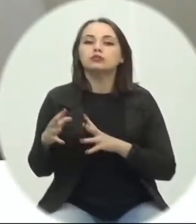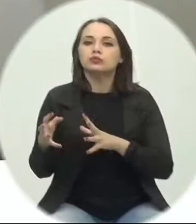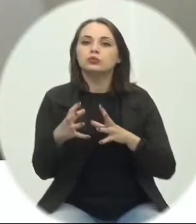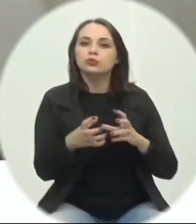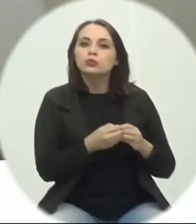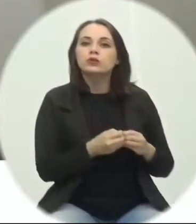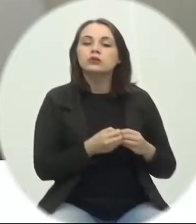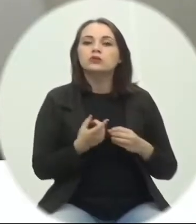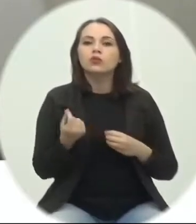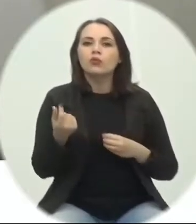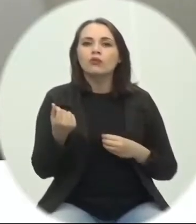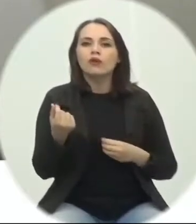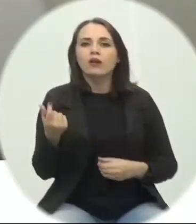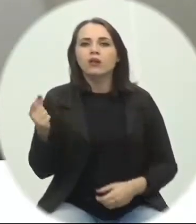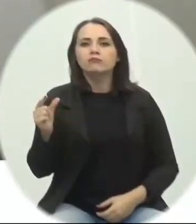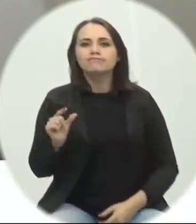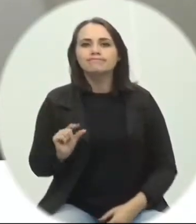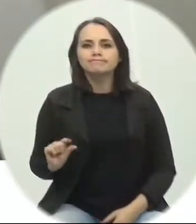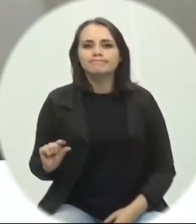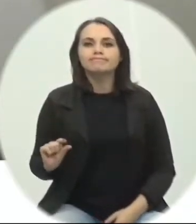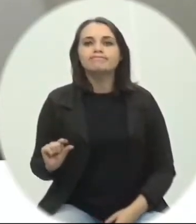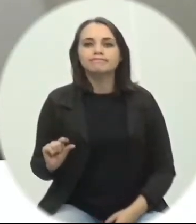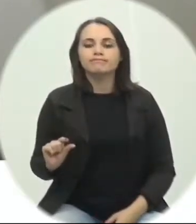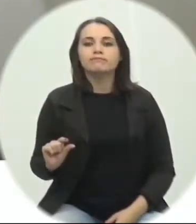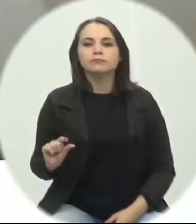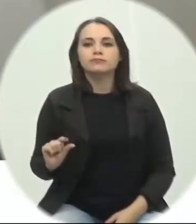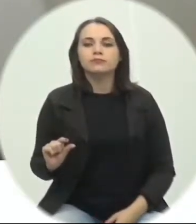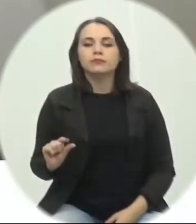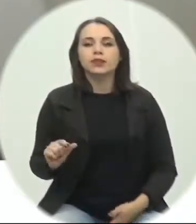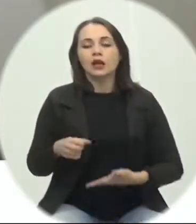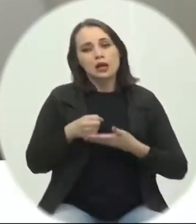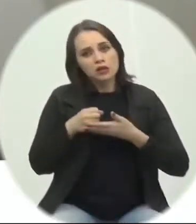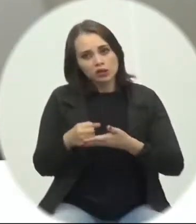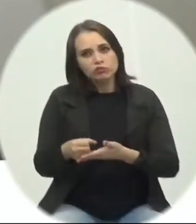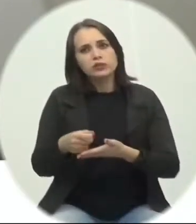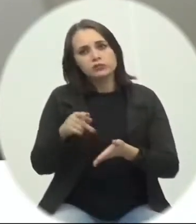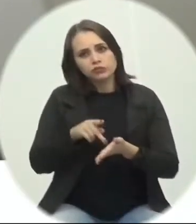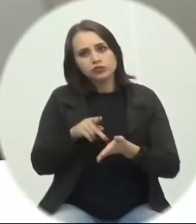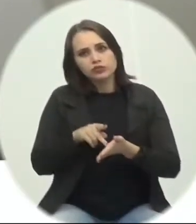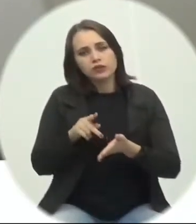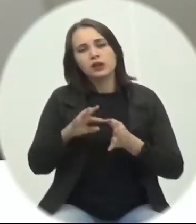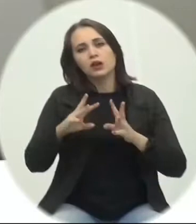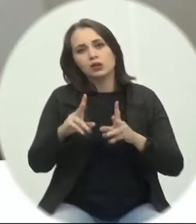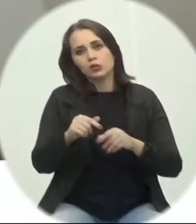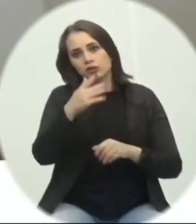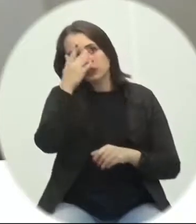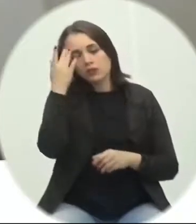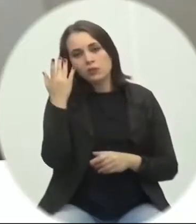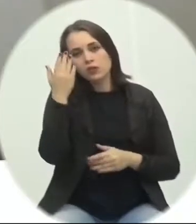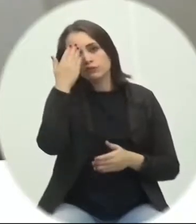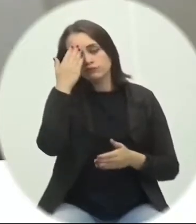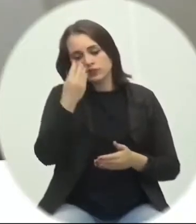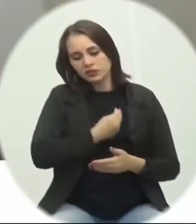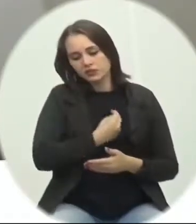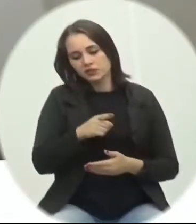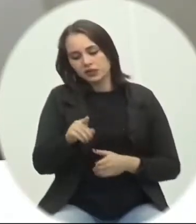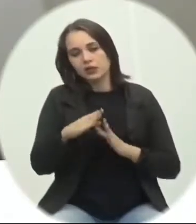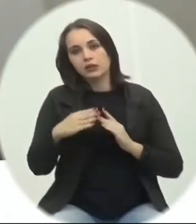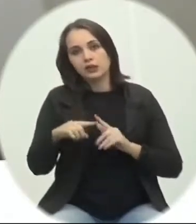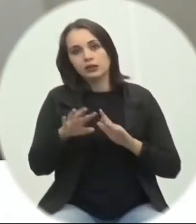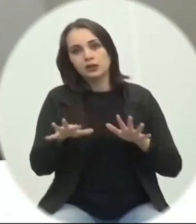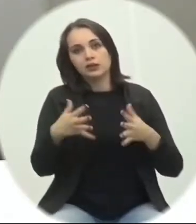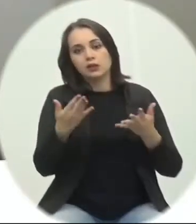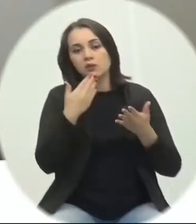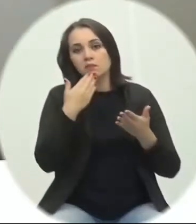um valor mais, é baixo, né? No sentido de dar assistência aos membros, aos fiéis dessas igrejas. Então, solicito